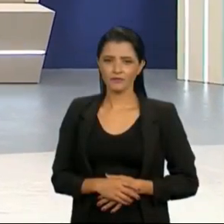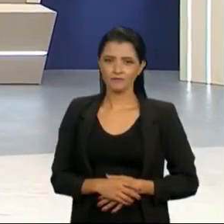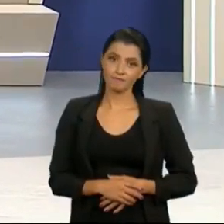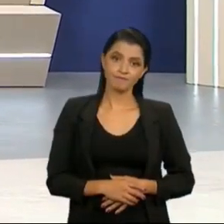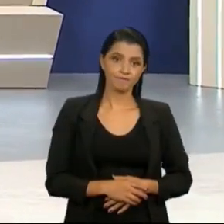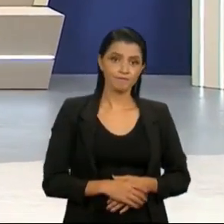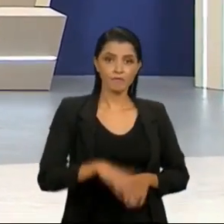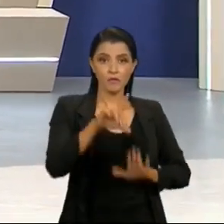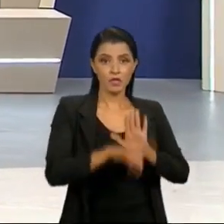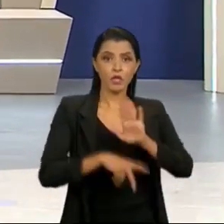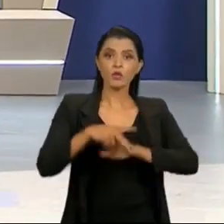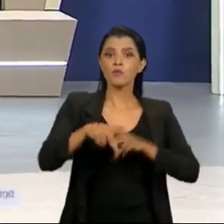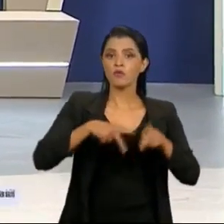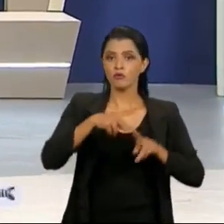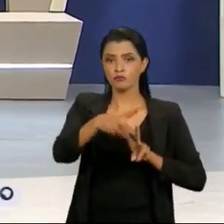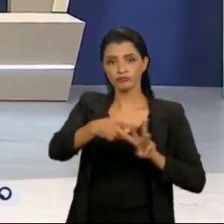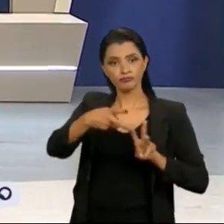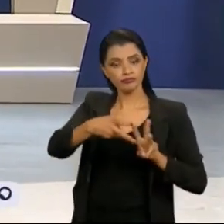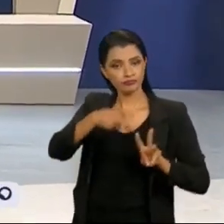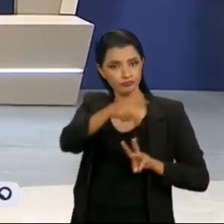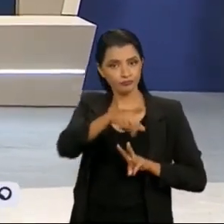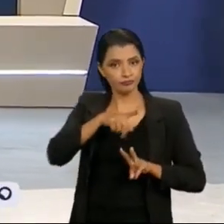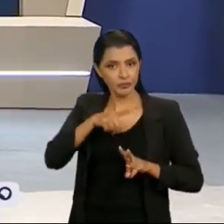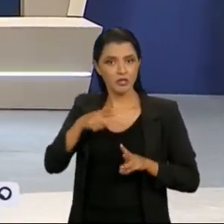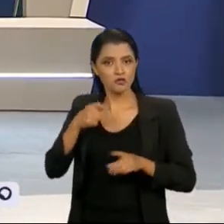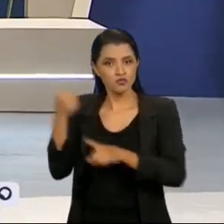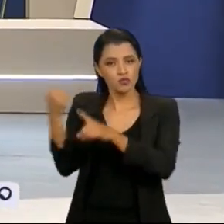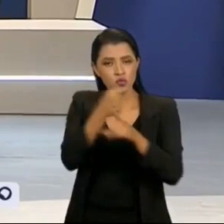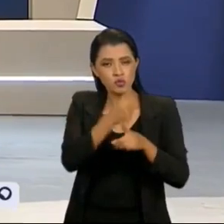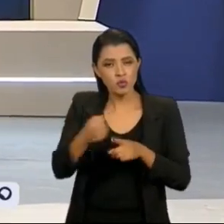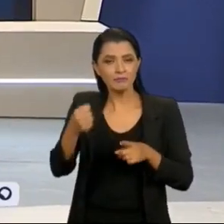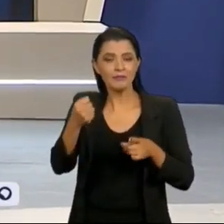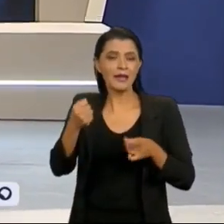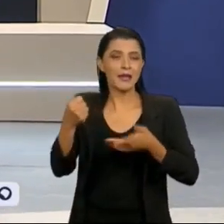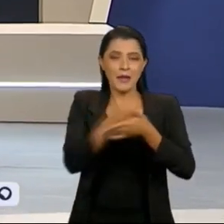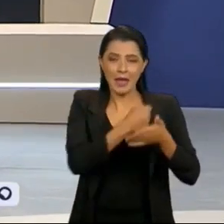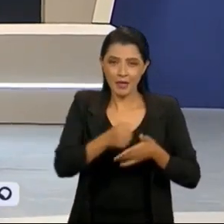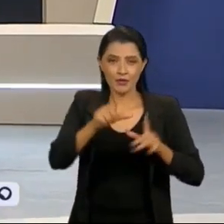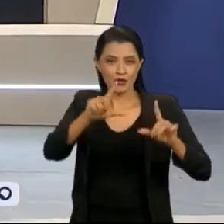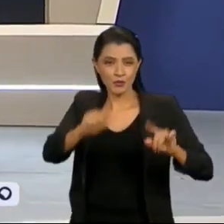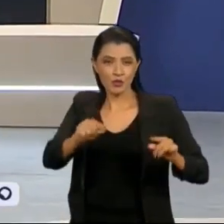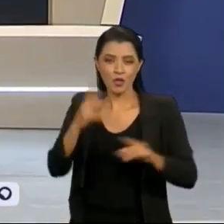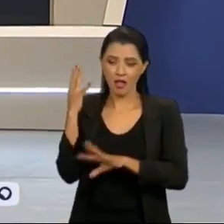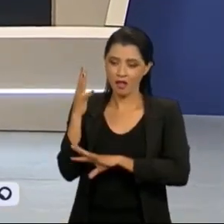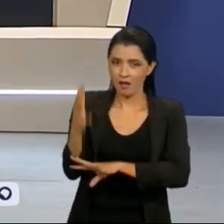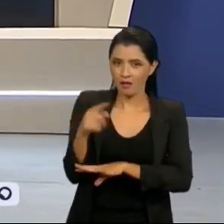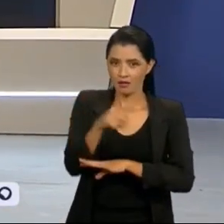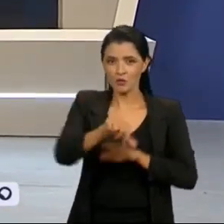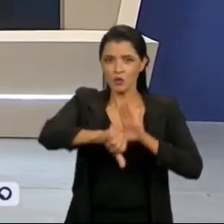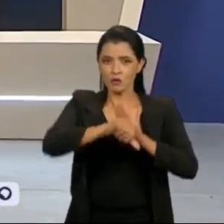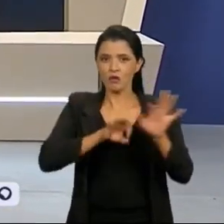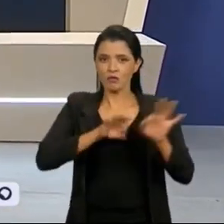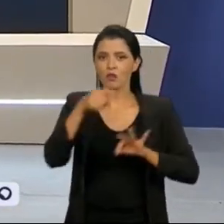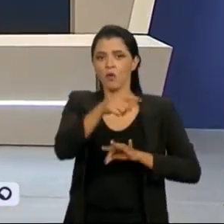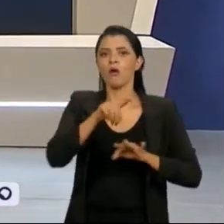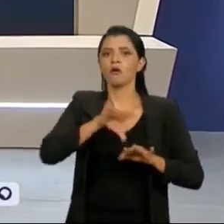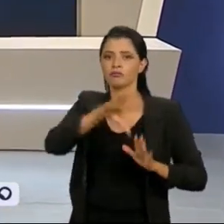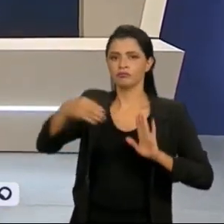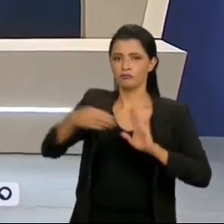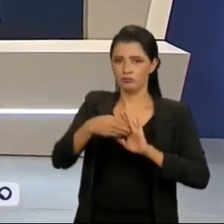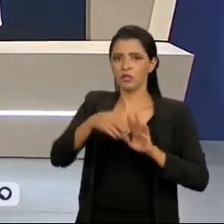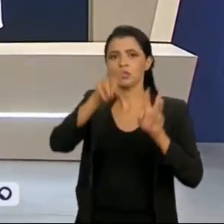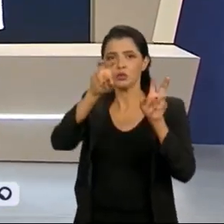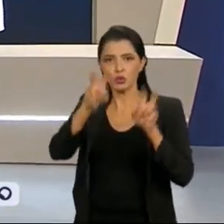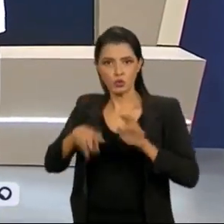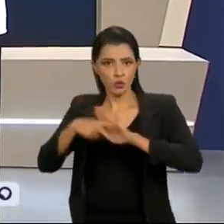Direitos dos povos indígenas, combate ao desmatamento e ao crime organizado na Amazônia. Esses são alguns dos